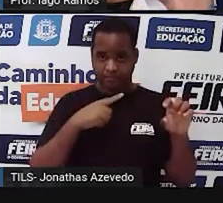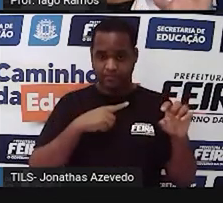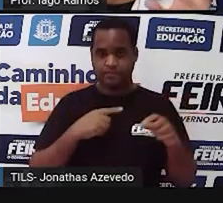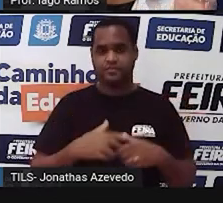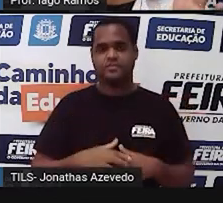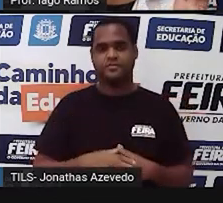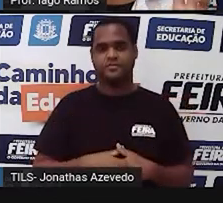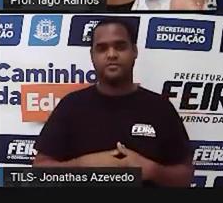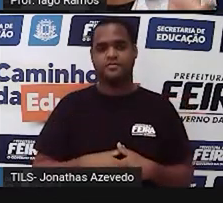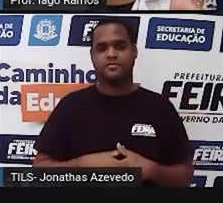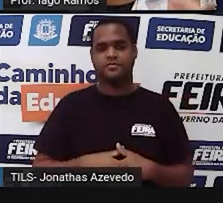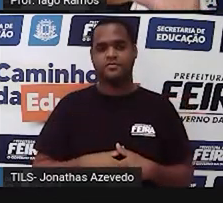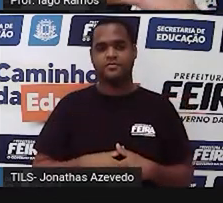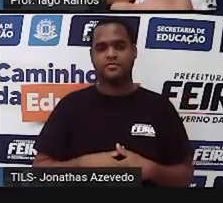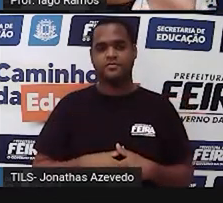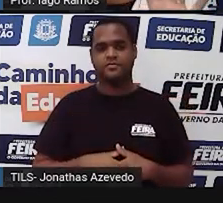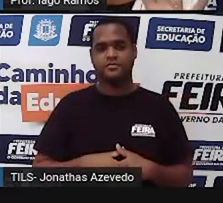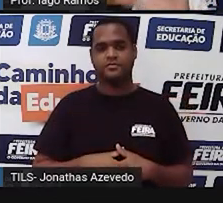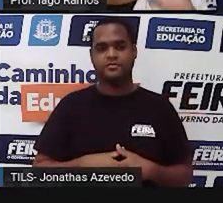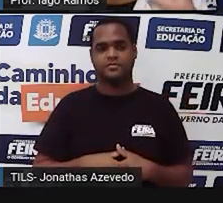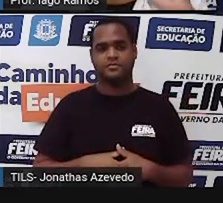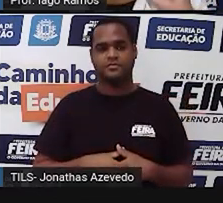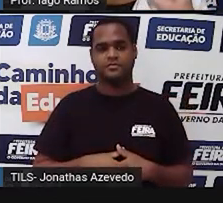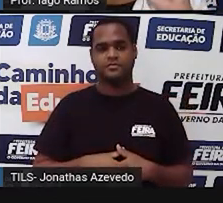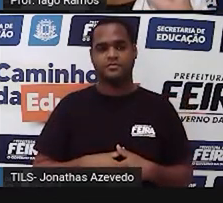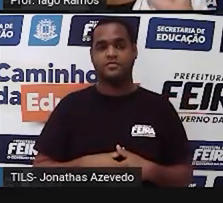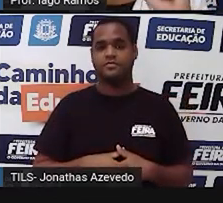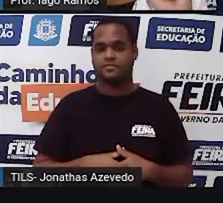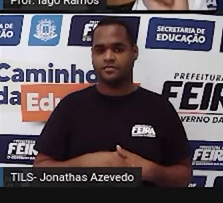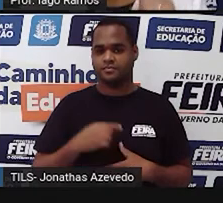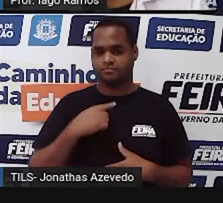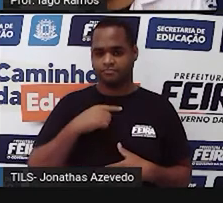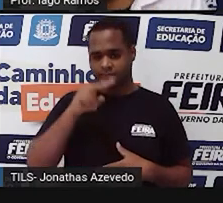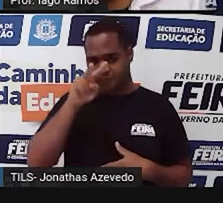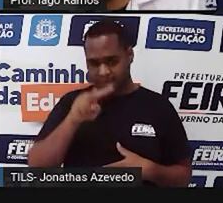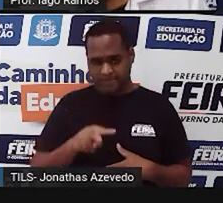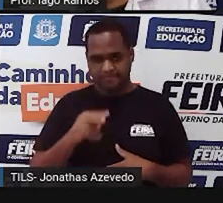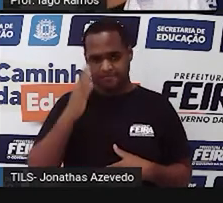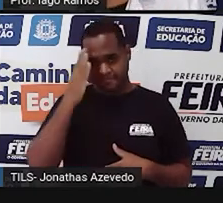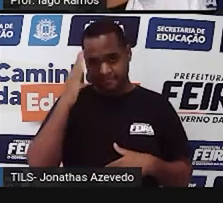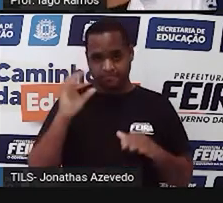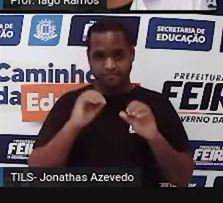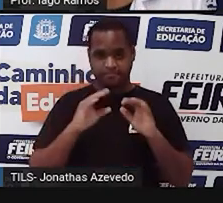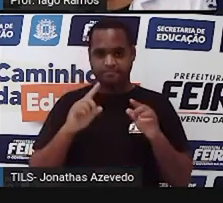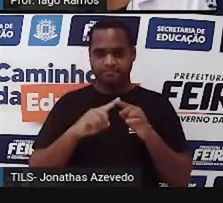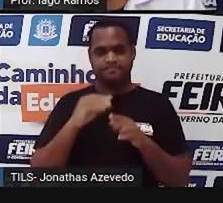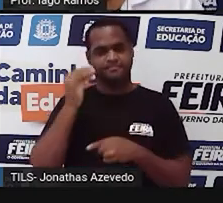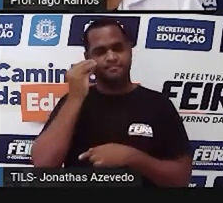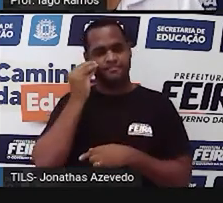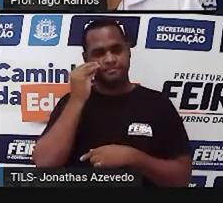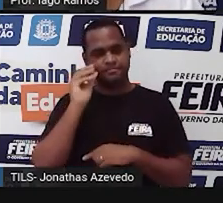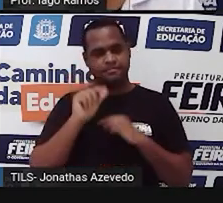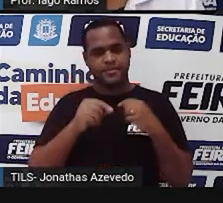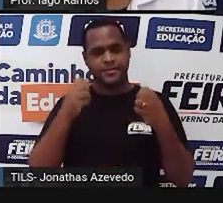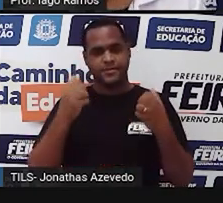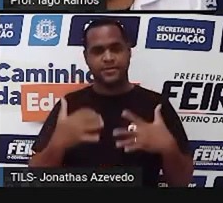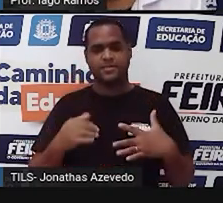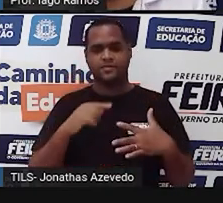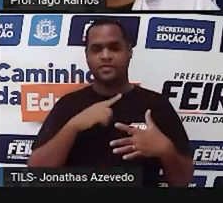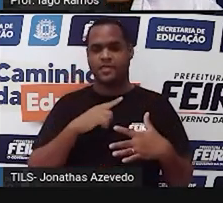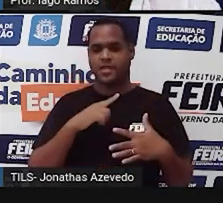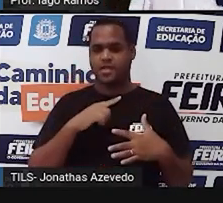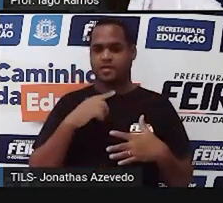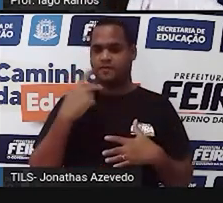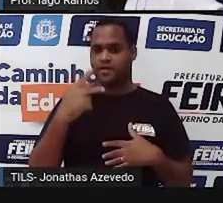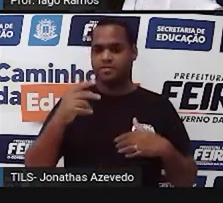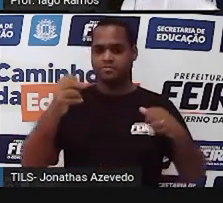Se ficar difícil de ler, não tem problema. Eu vou ler para você. O experimento é o seguinte. Estenda os